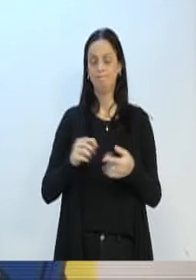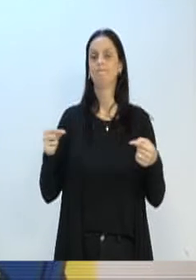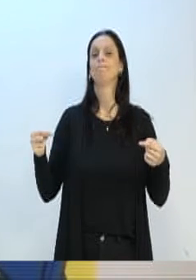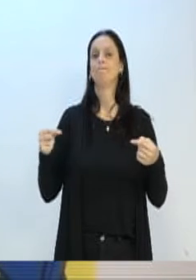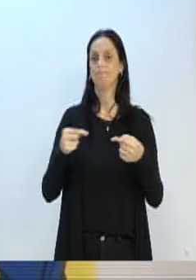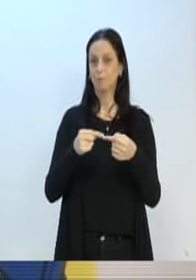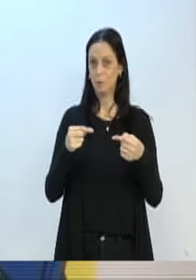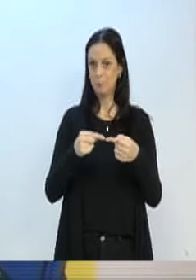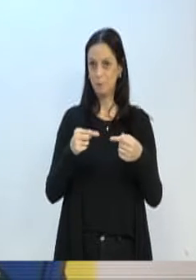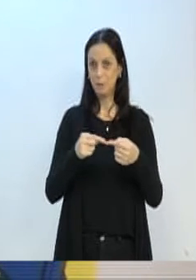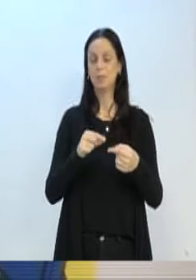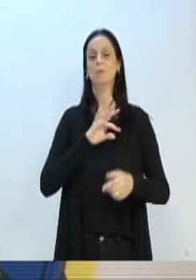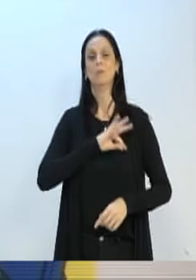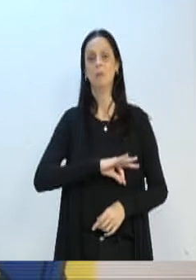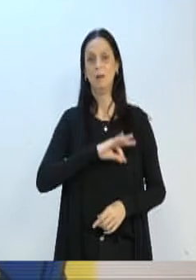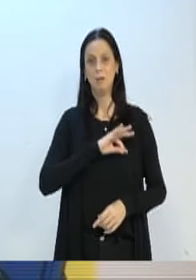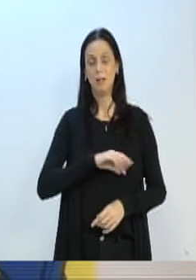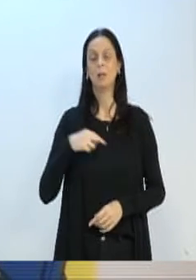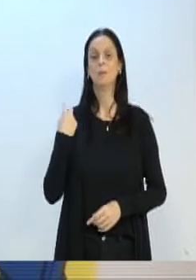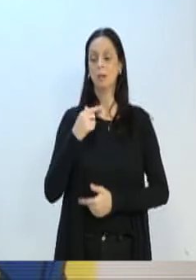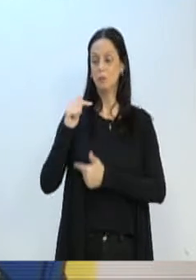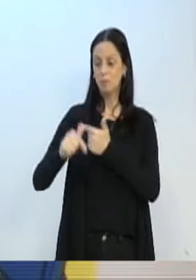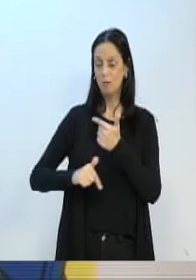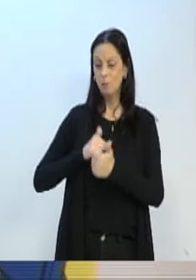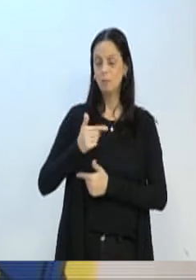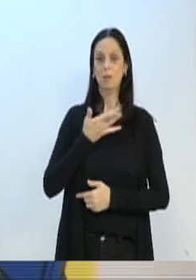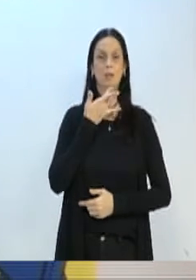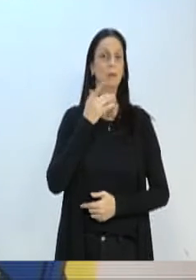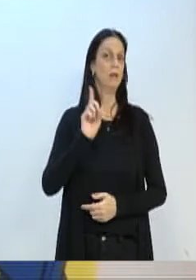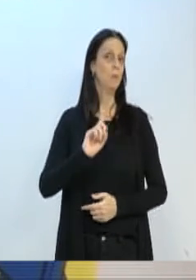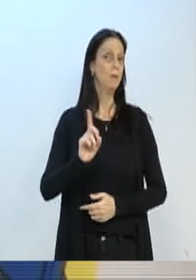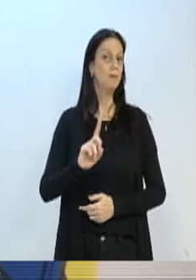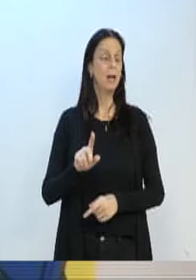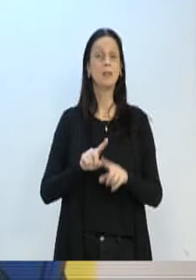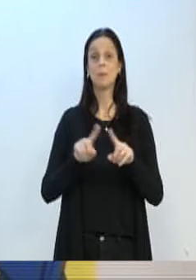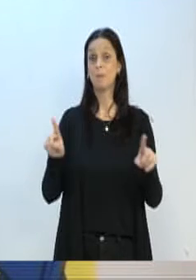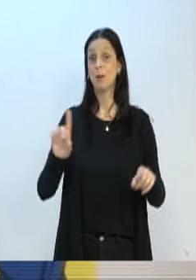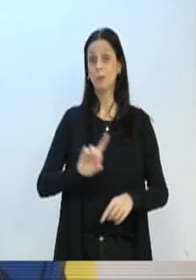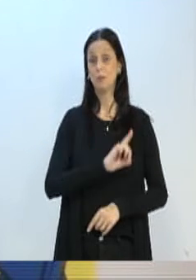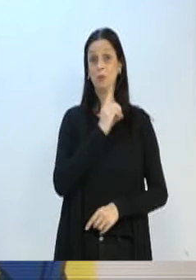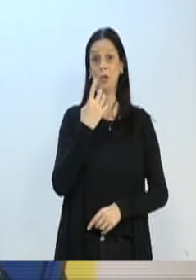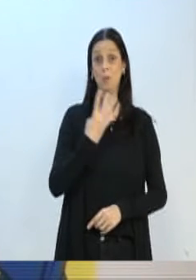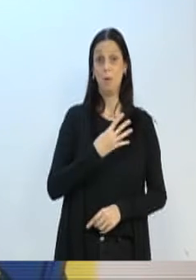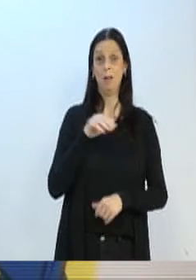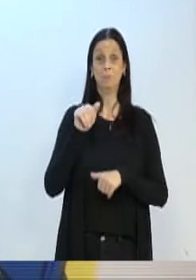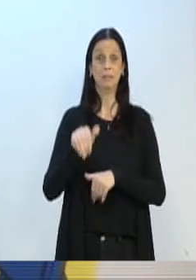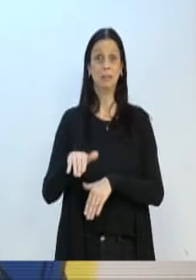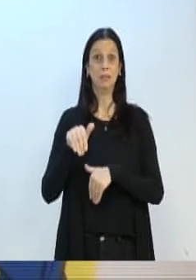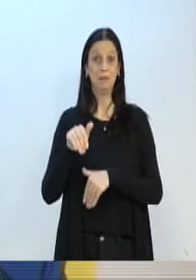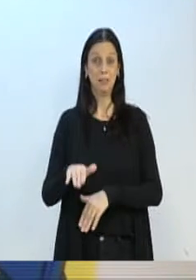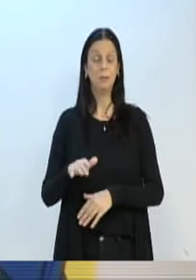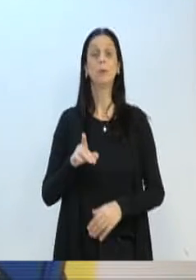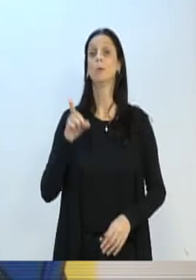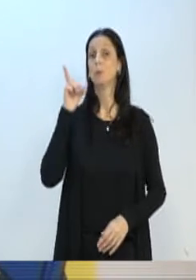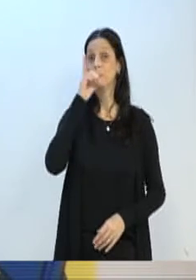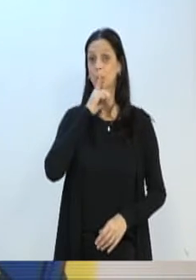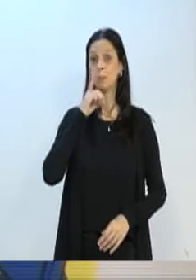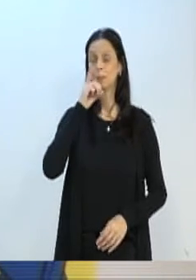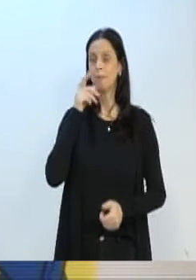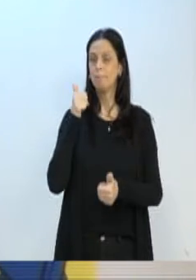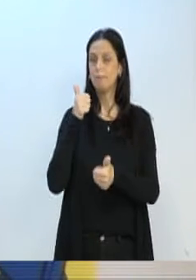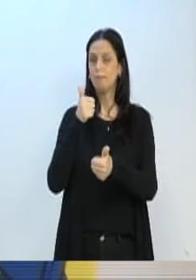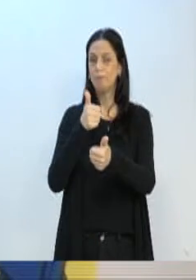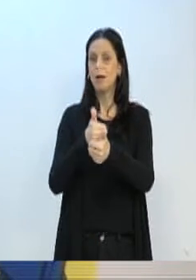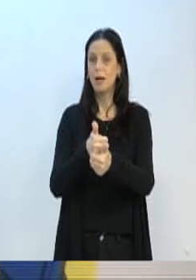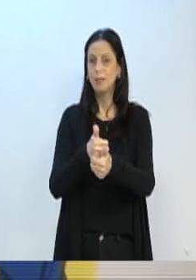com a complexidade do serviço prestado pela enfermagem. Porém, no dia 4 de setembro, em pleno domingo, na véspera de